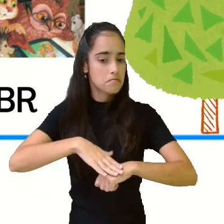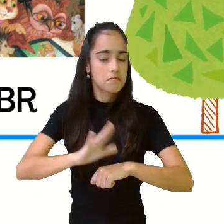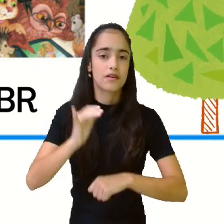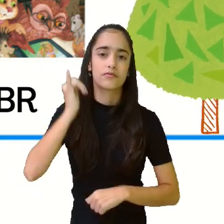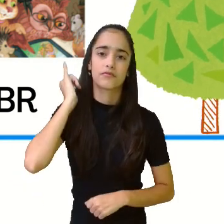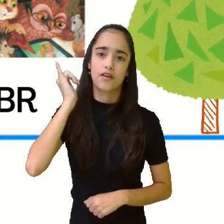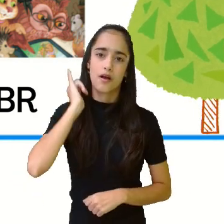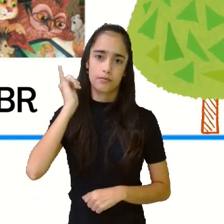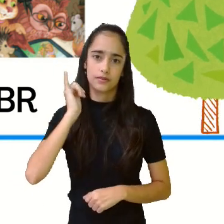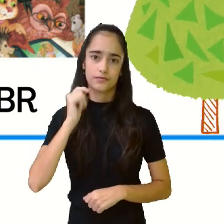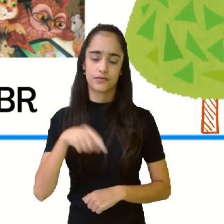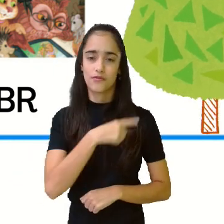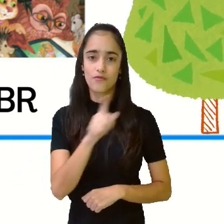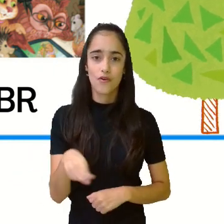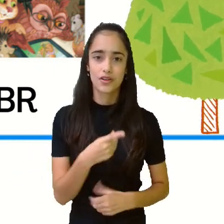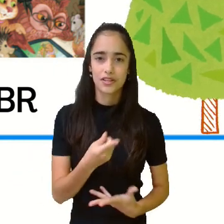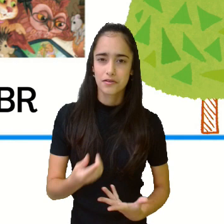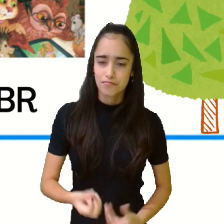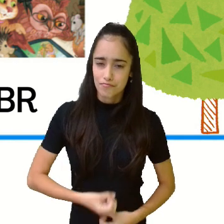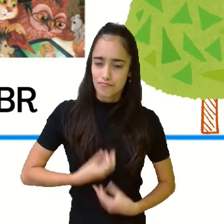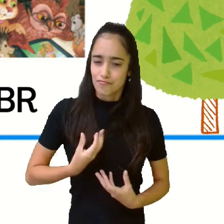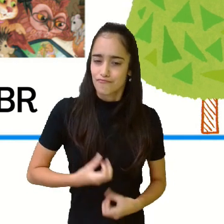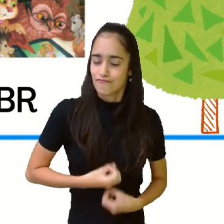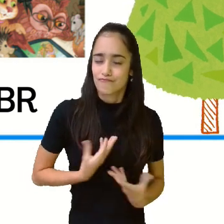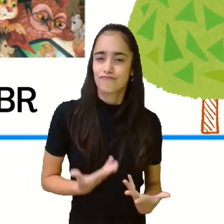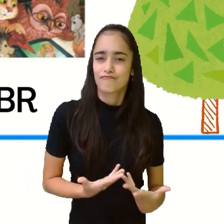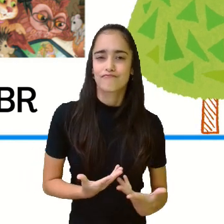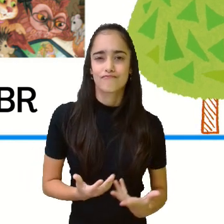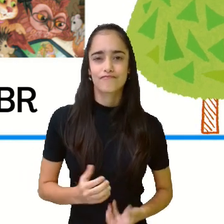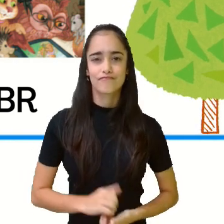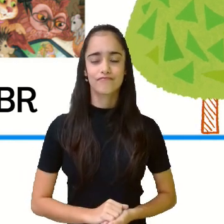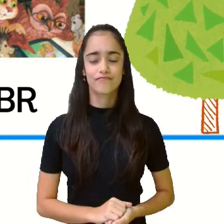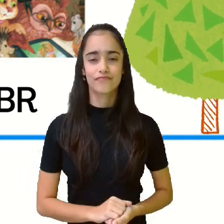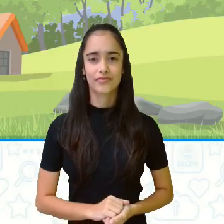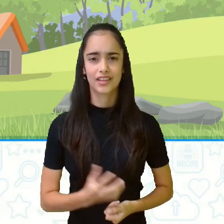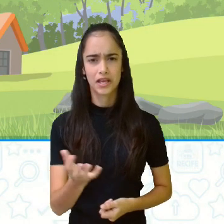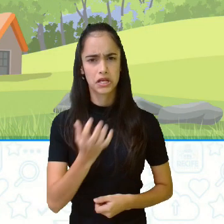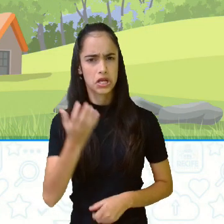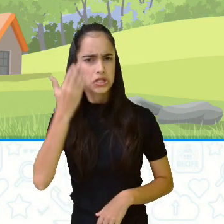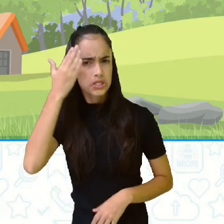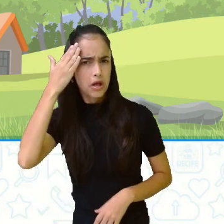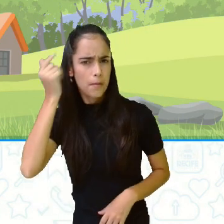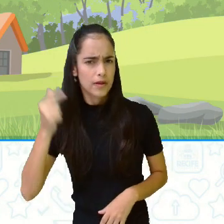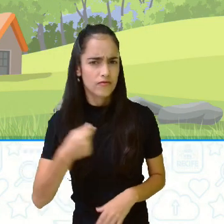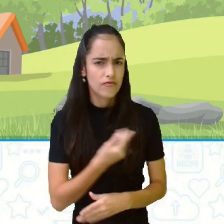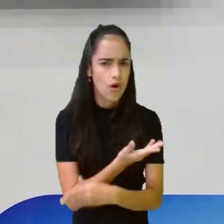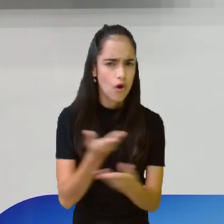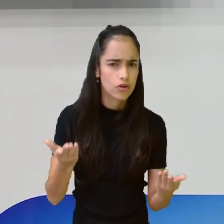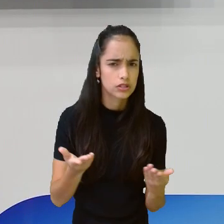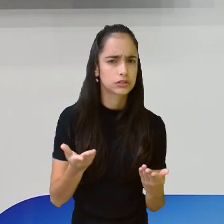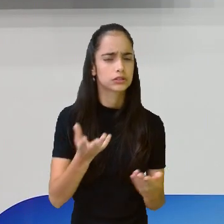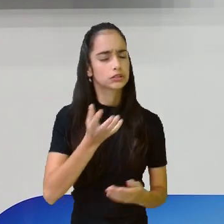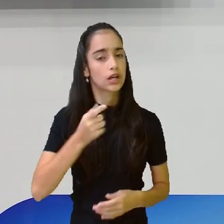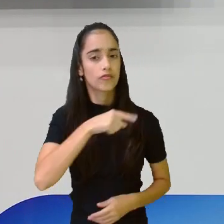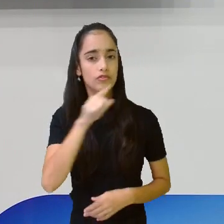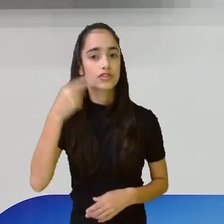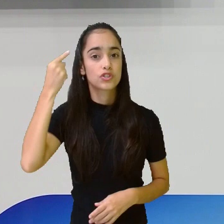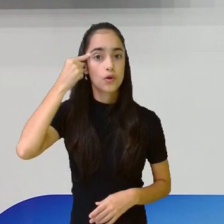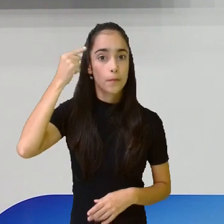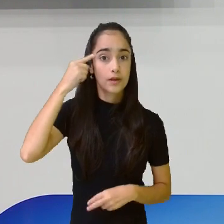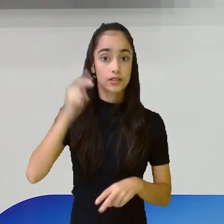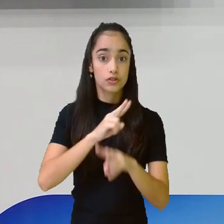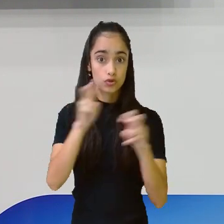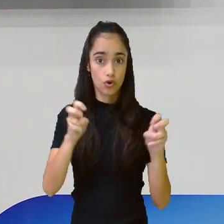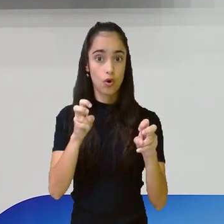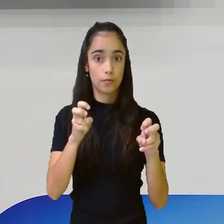Vocês aí se inspirarem. E quero saber de vocês. Eu quero que vocês pensem aí sobre isso.